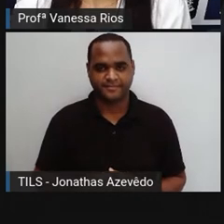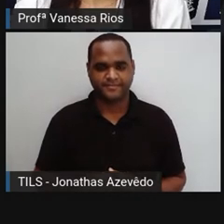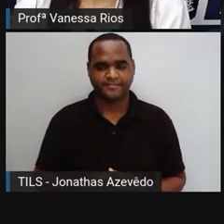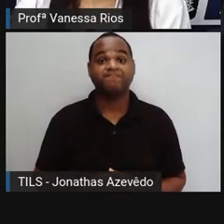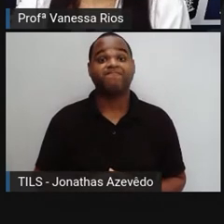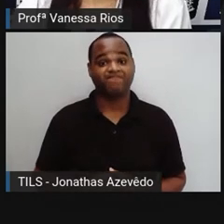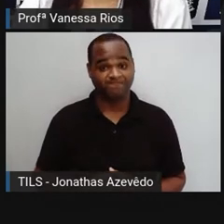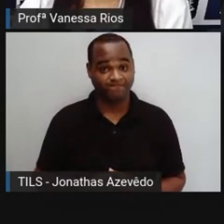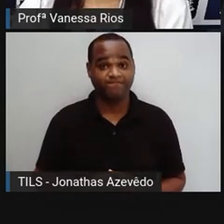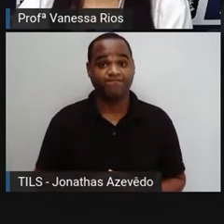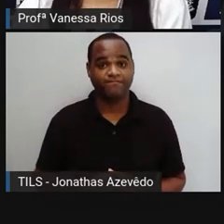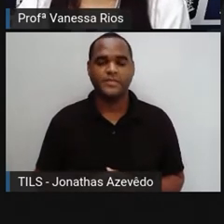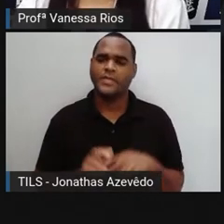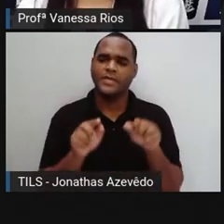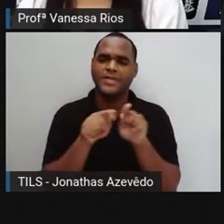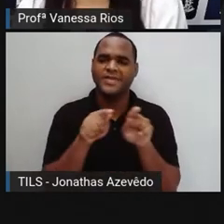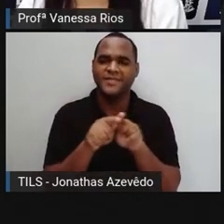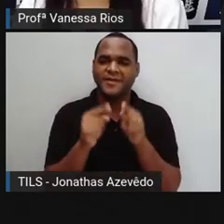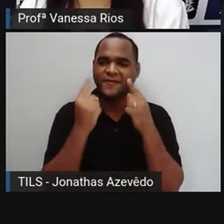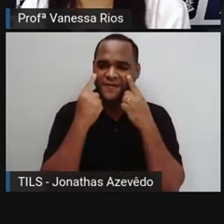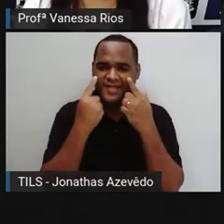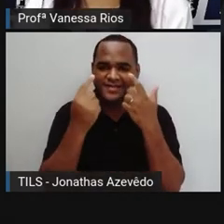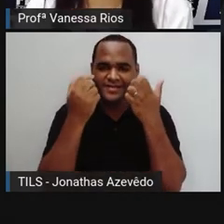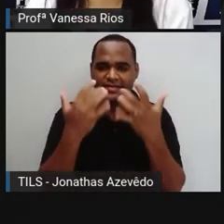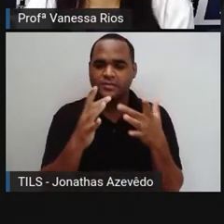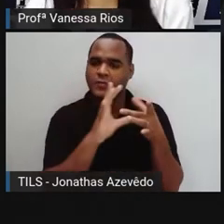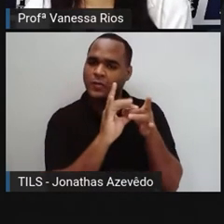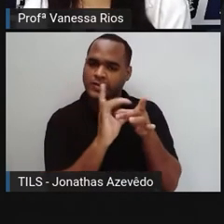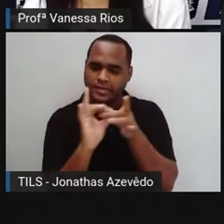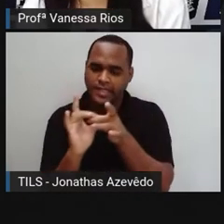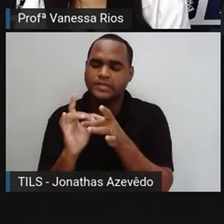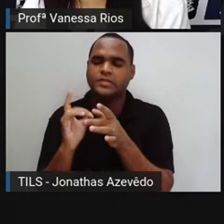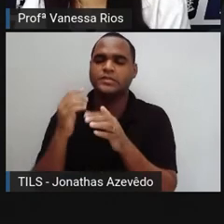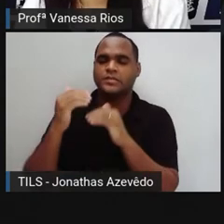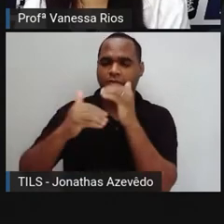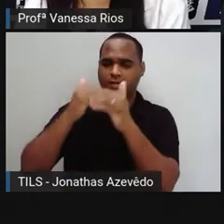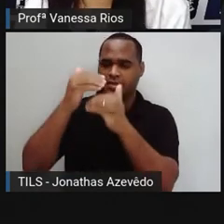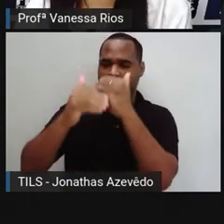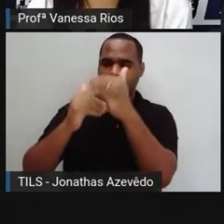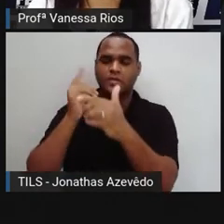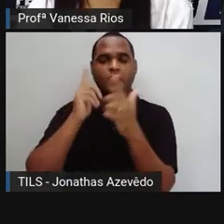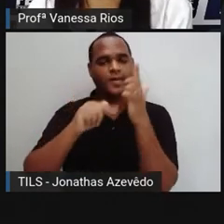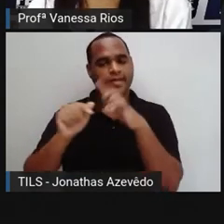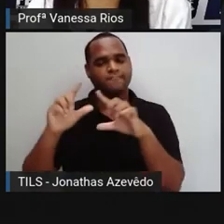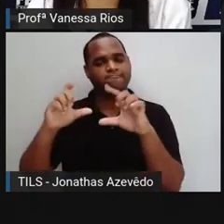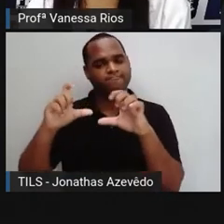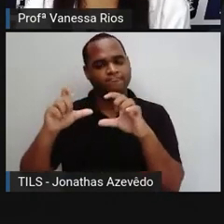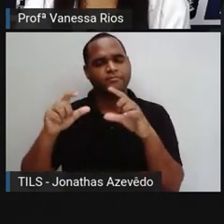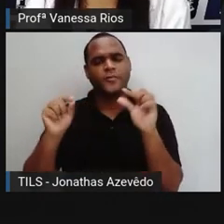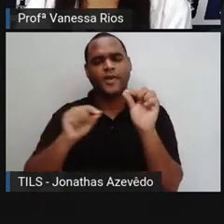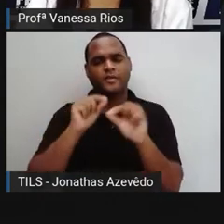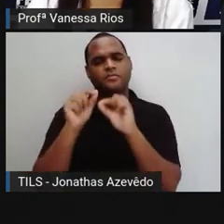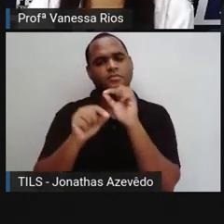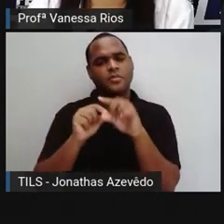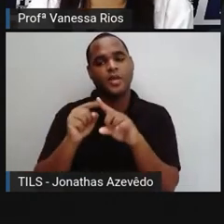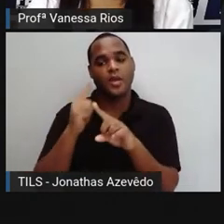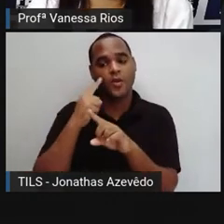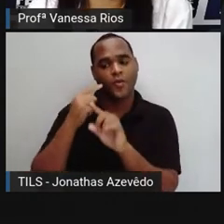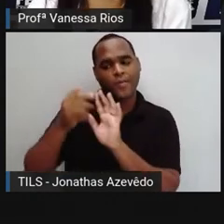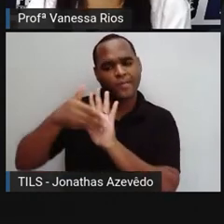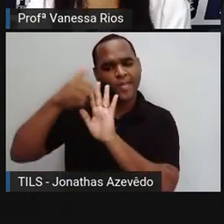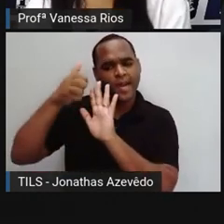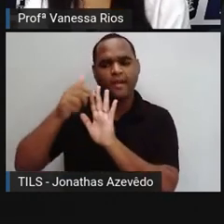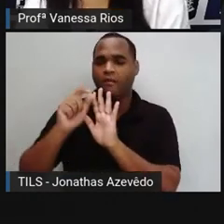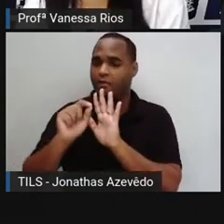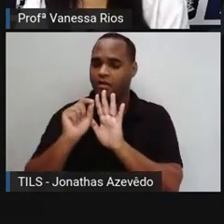E aí, quando a gente observa todo esse contexto e todo esse processo de evolução da fotografia, a gente não pode deixar